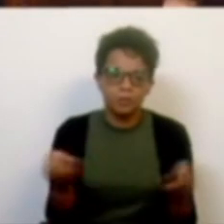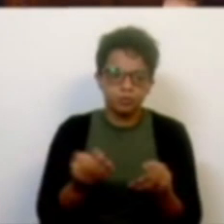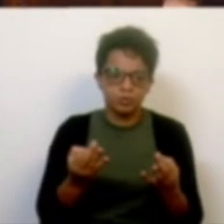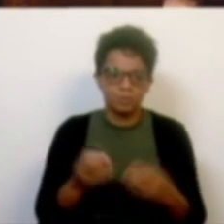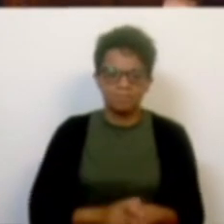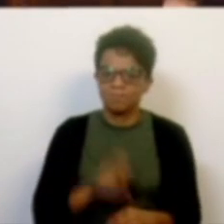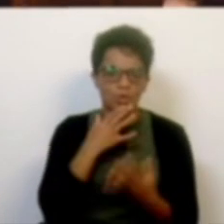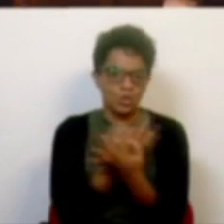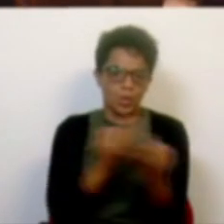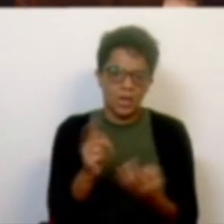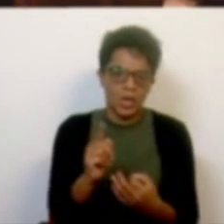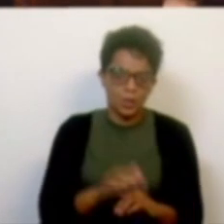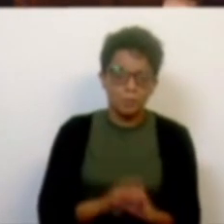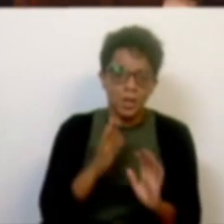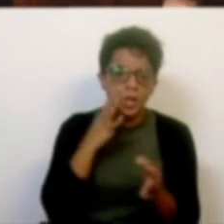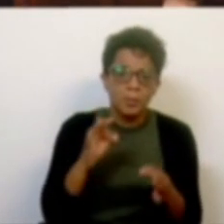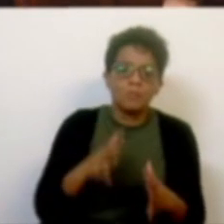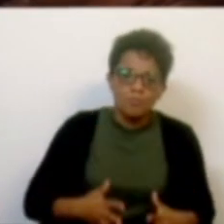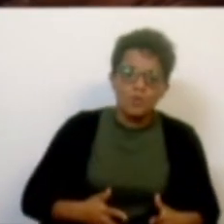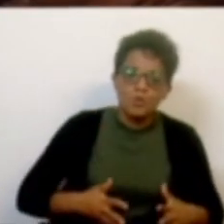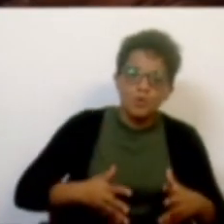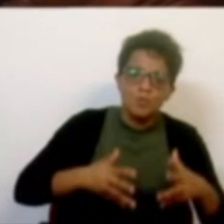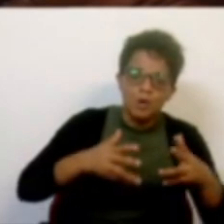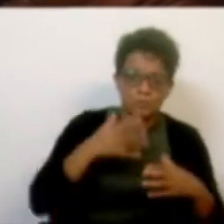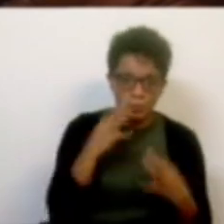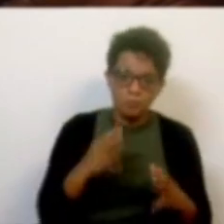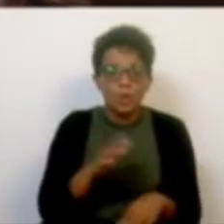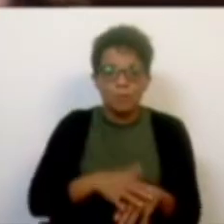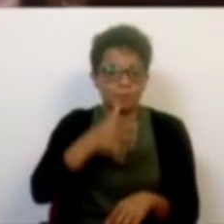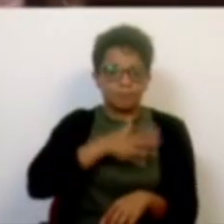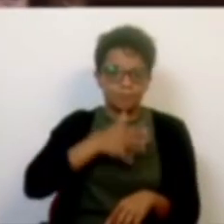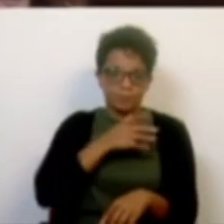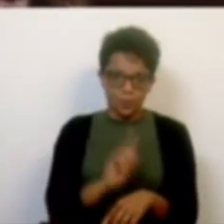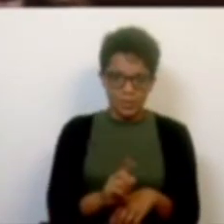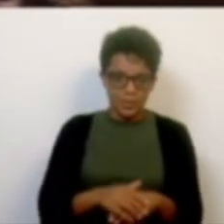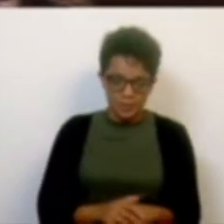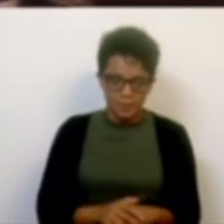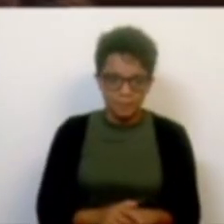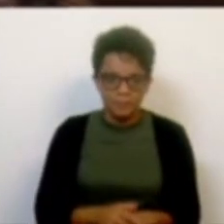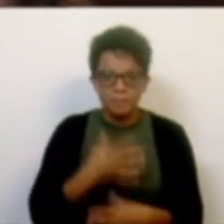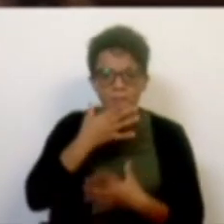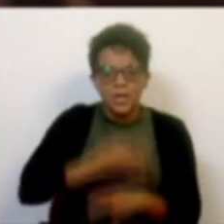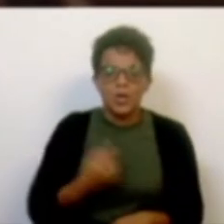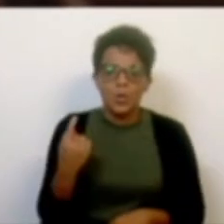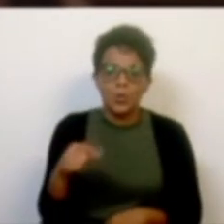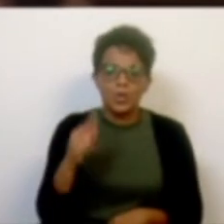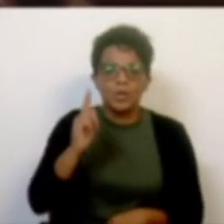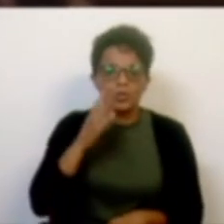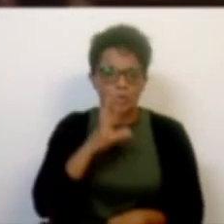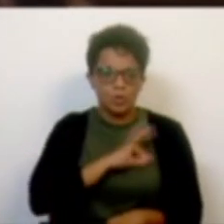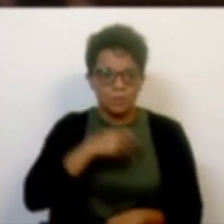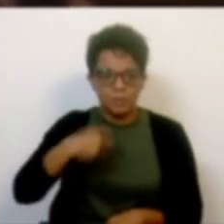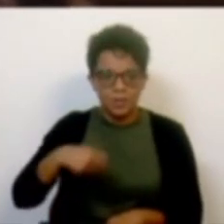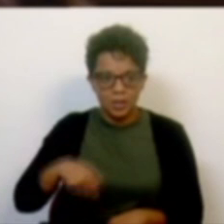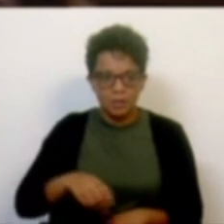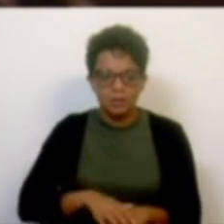propriamente extraordinária. Normalmente evolui-se para melhor. A única certeza que nós temos é que o Sr. Presidente será